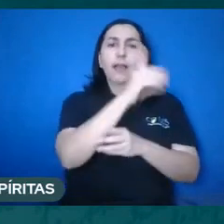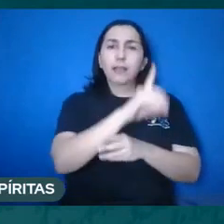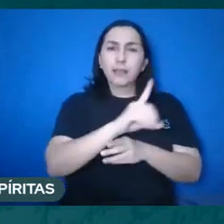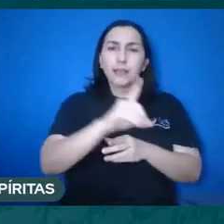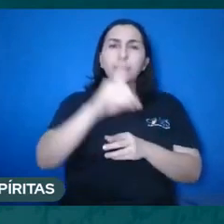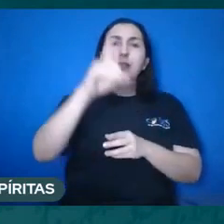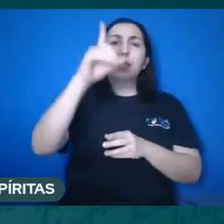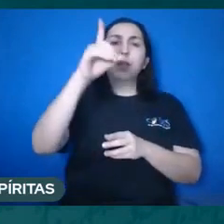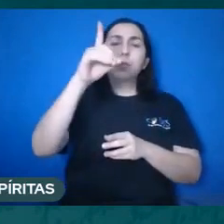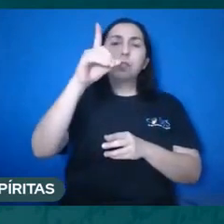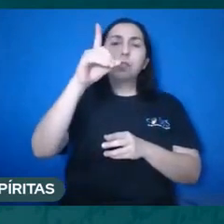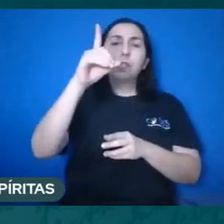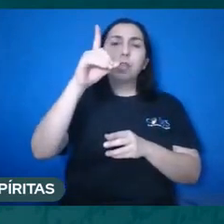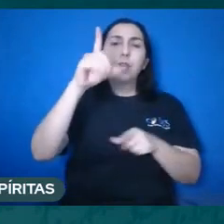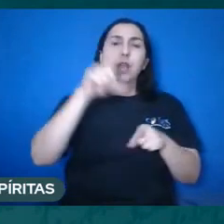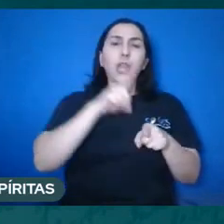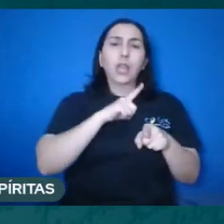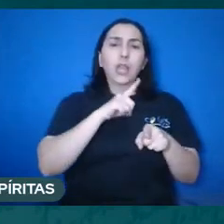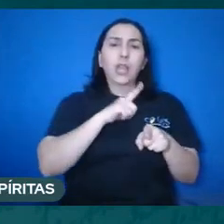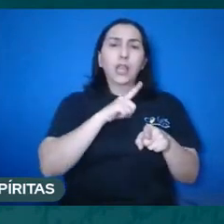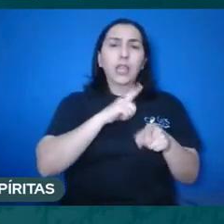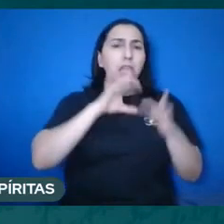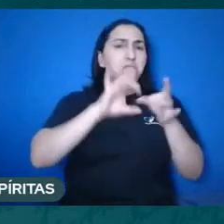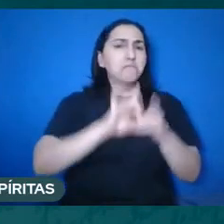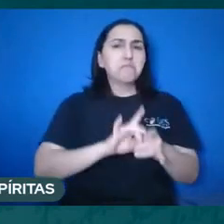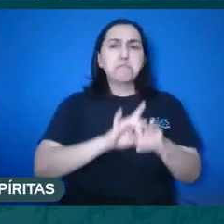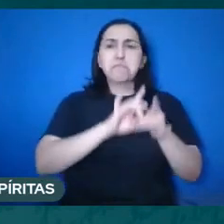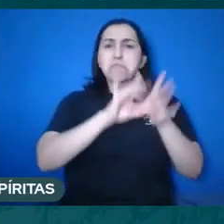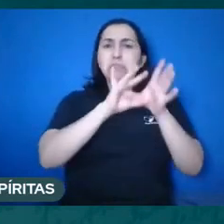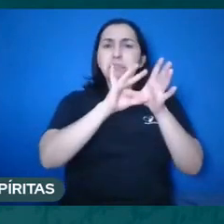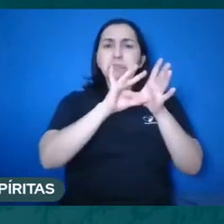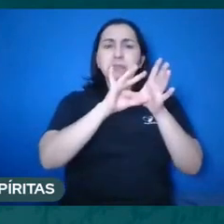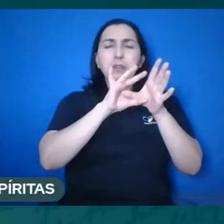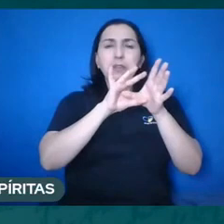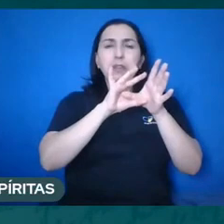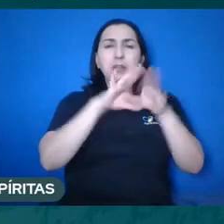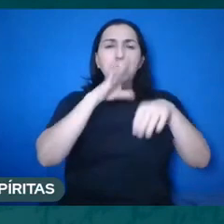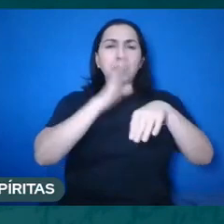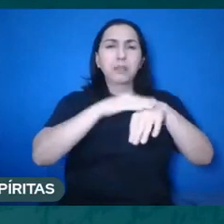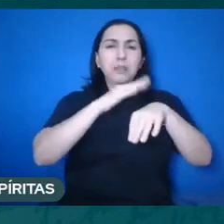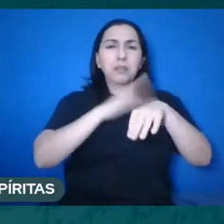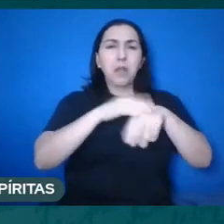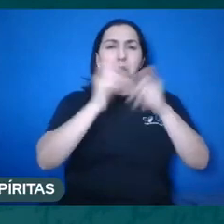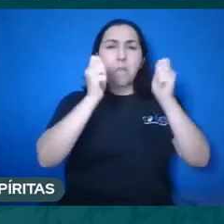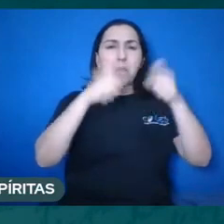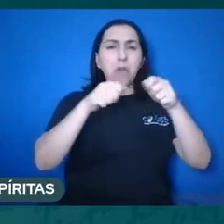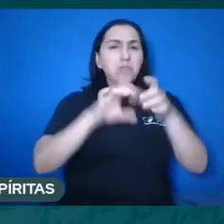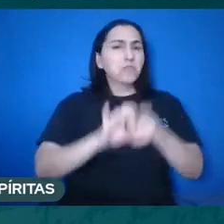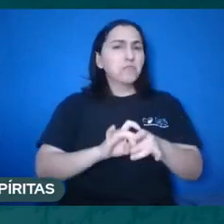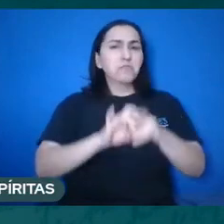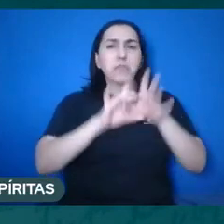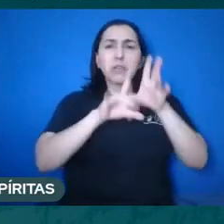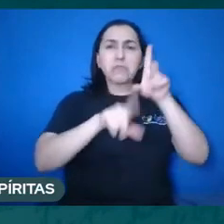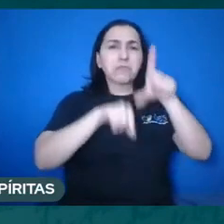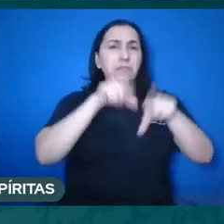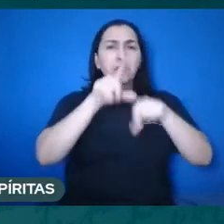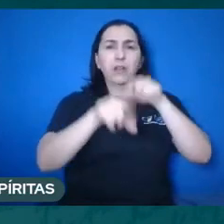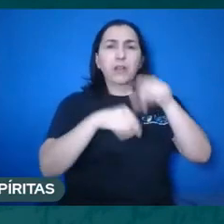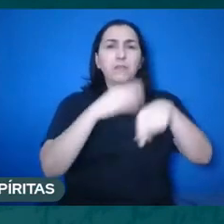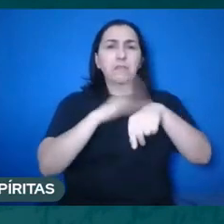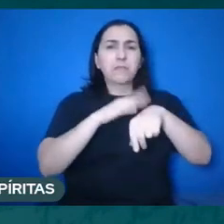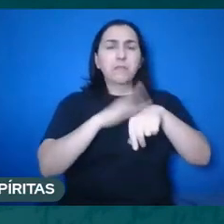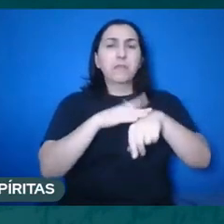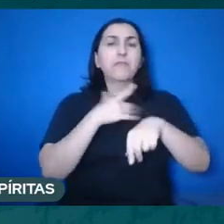criatura dotada de total livre-arbítrio, para fazer o que quiser. E se olharmos na ideia dita,